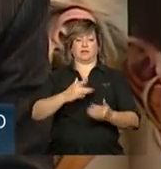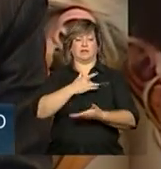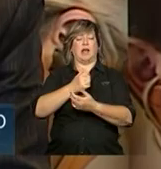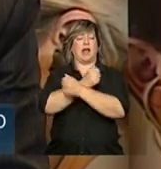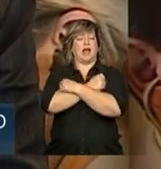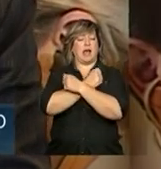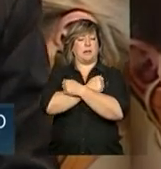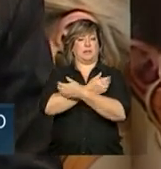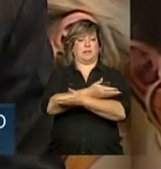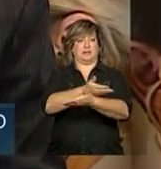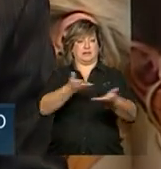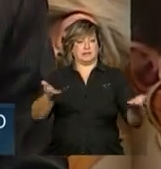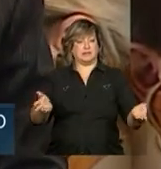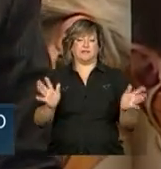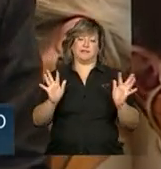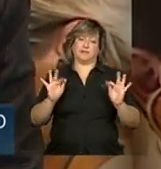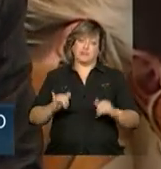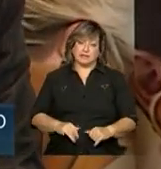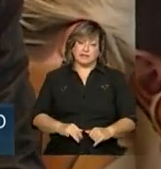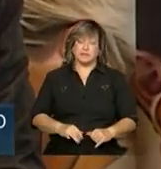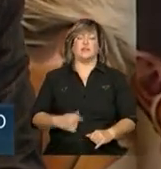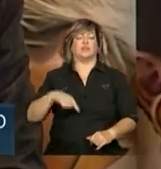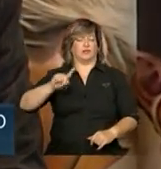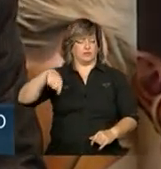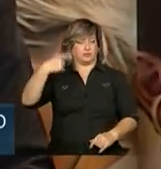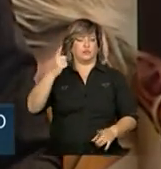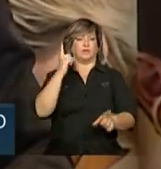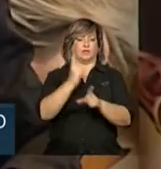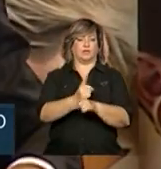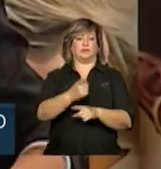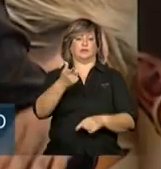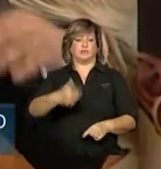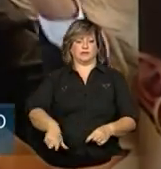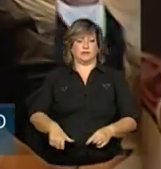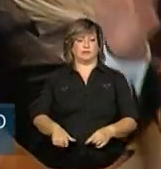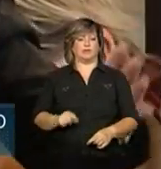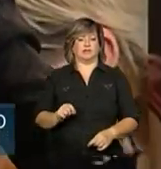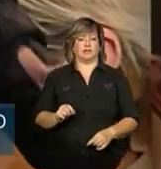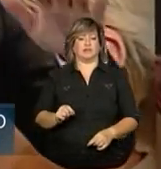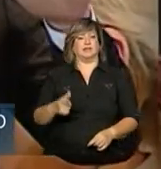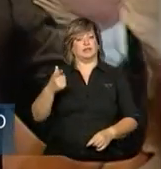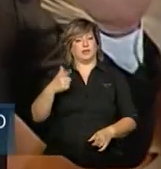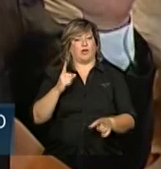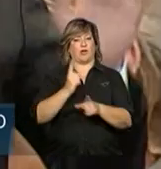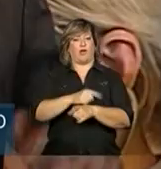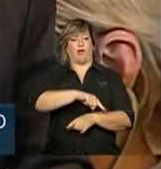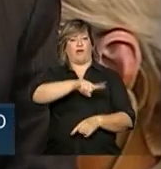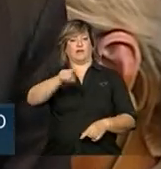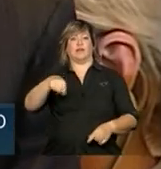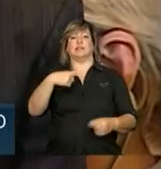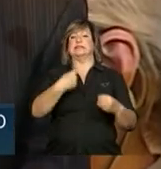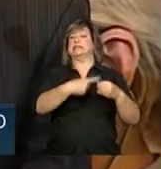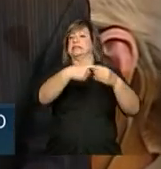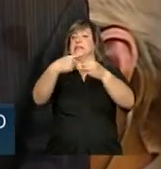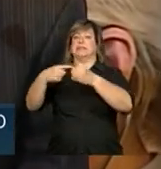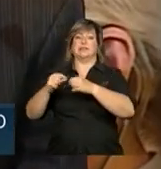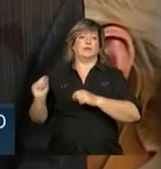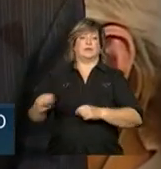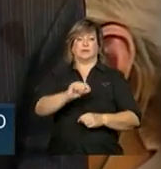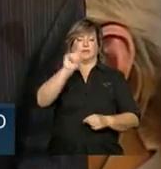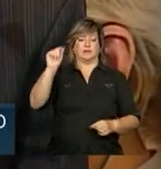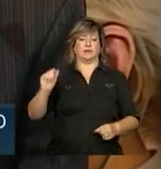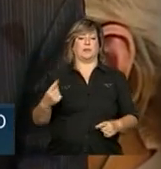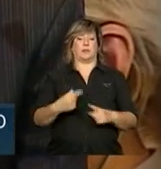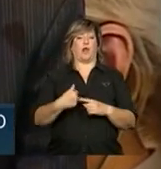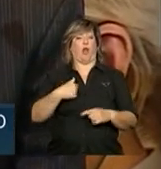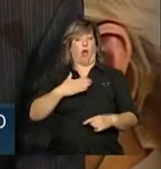abraço a todos, estou me despedindo, a gente se encontra, reencontro vocês lá pelas cidades e pelas comunidades, porque